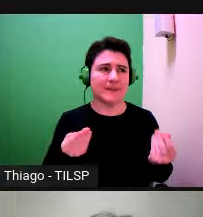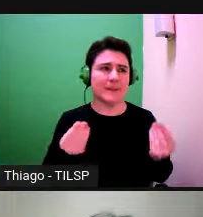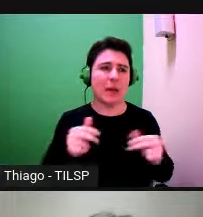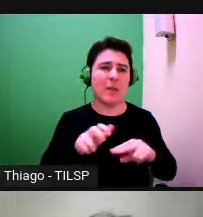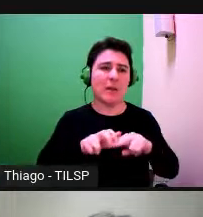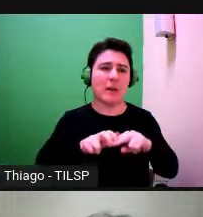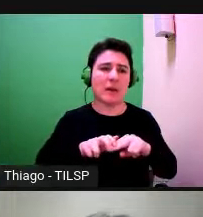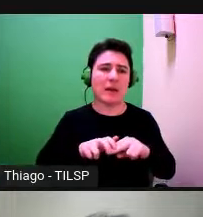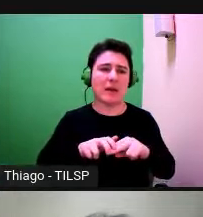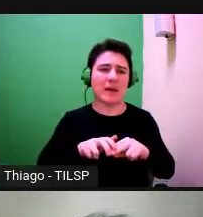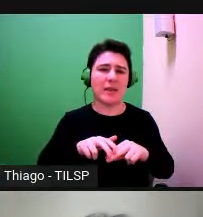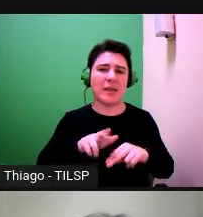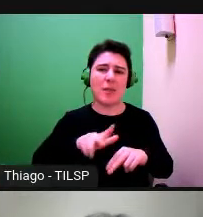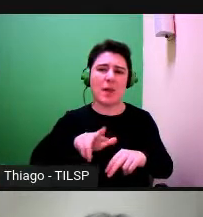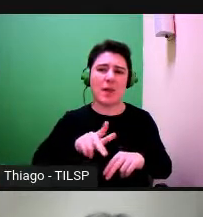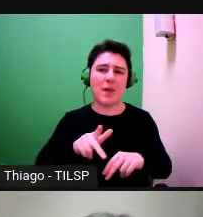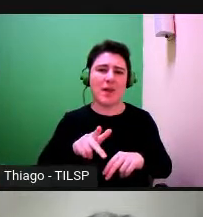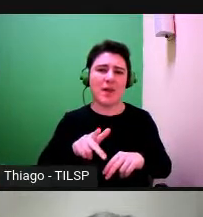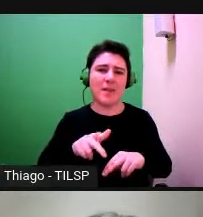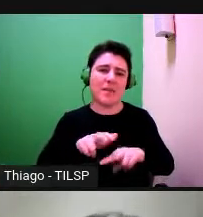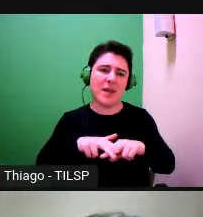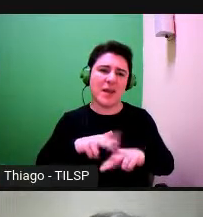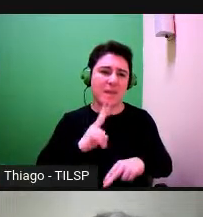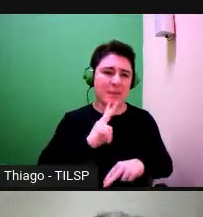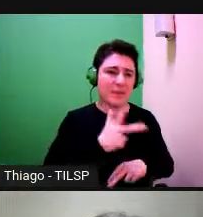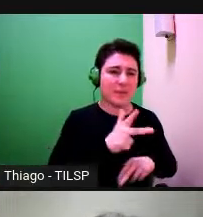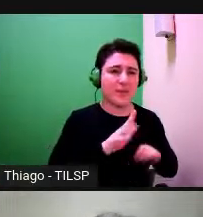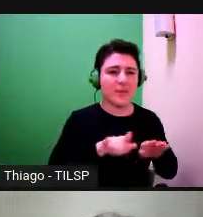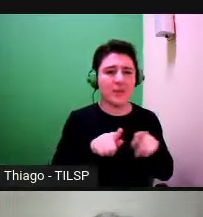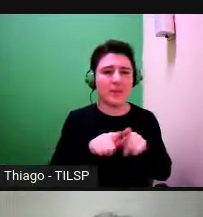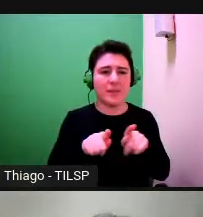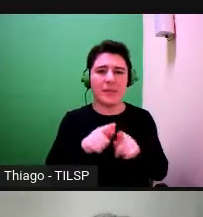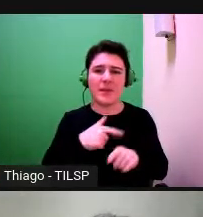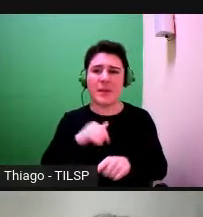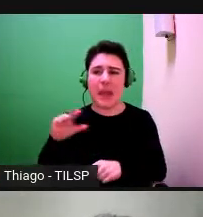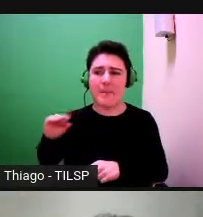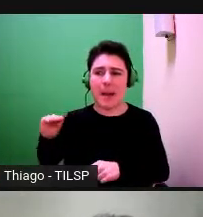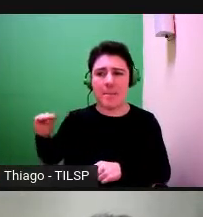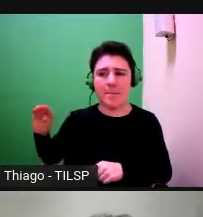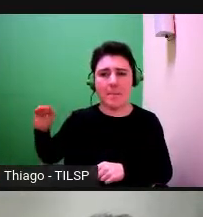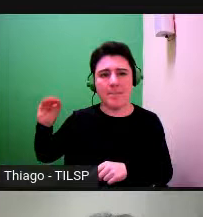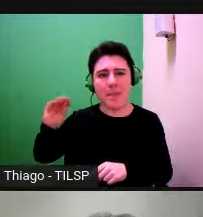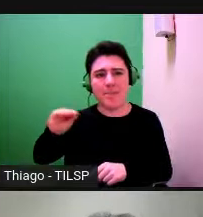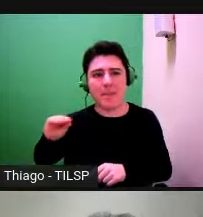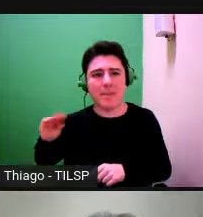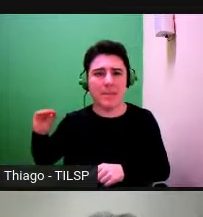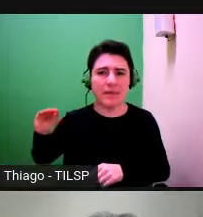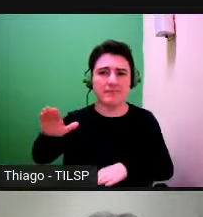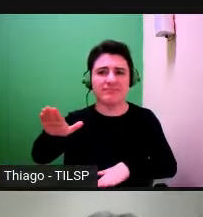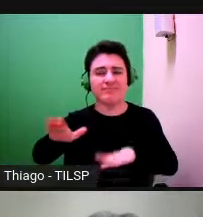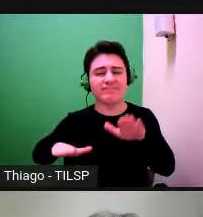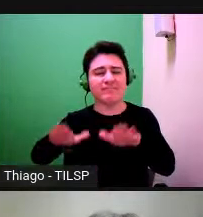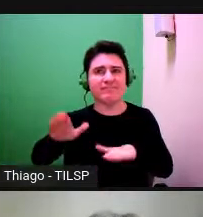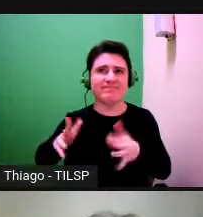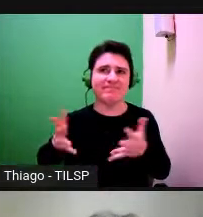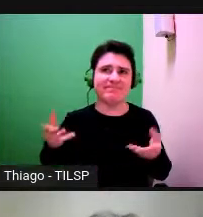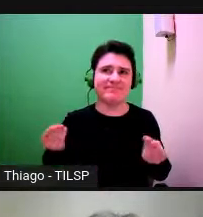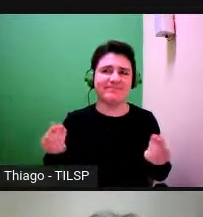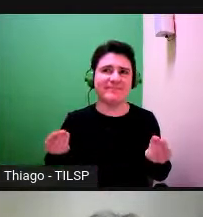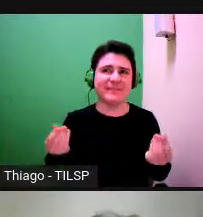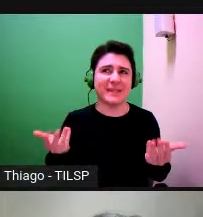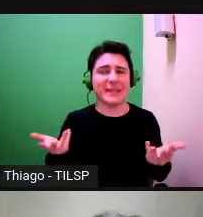calhar têm a ver com o português, mas também com certeza com a minha dicção, que pode, que pode,